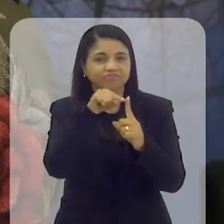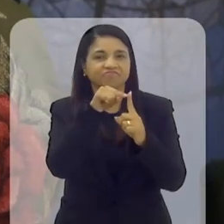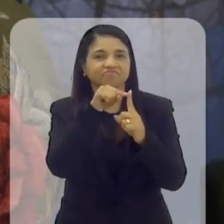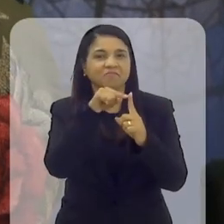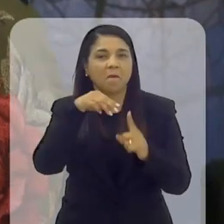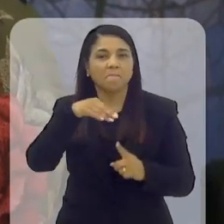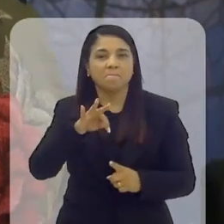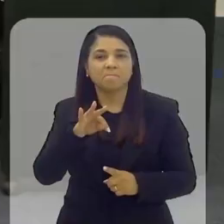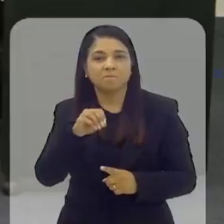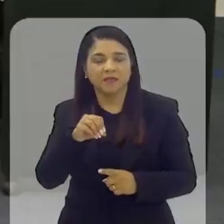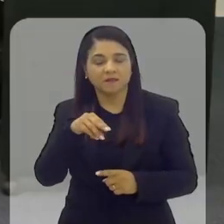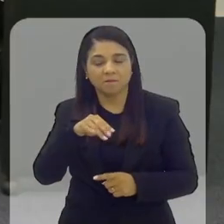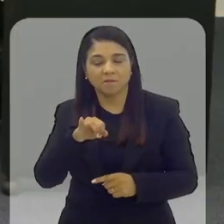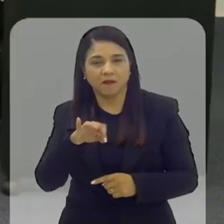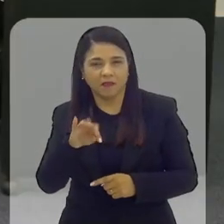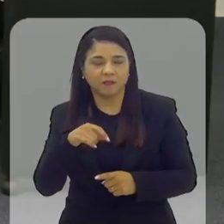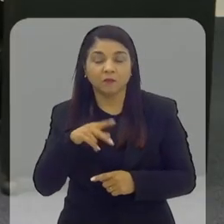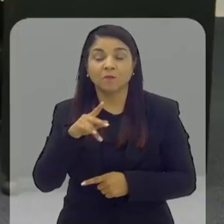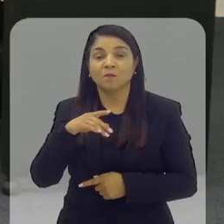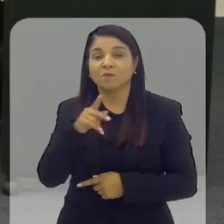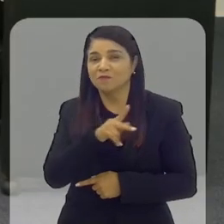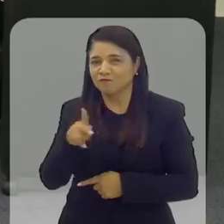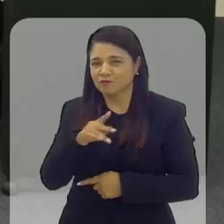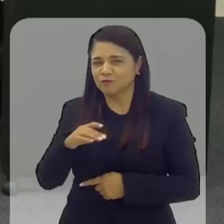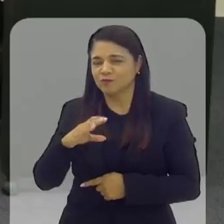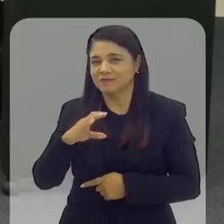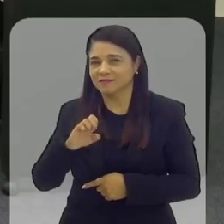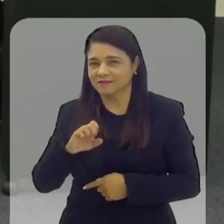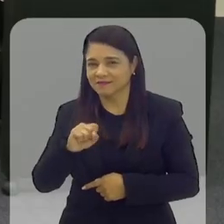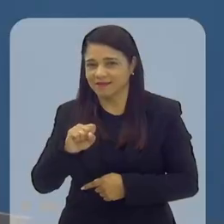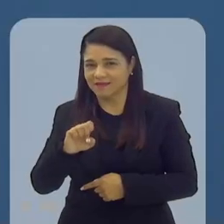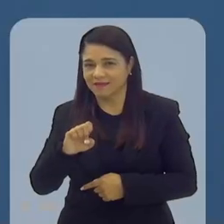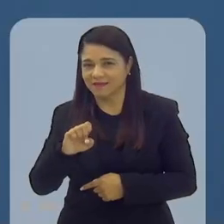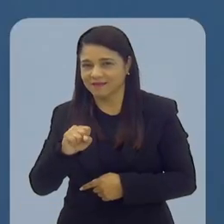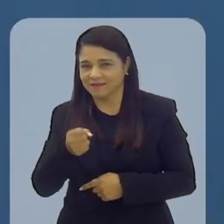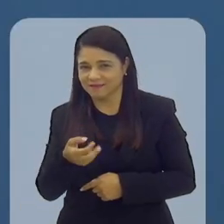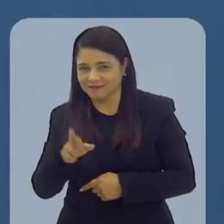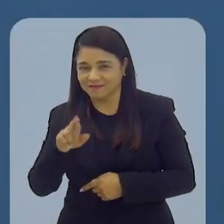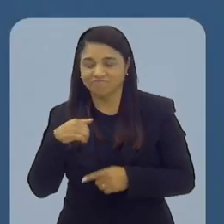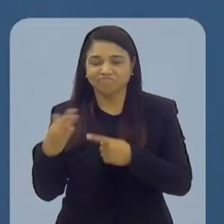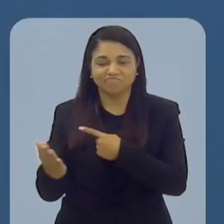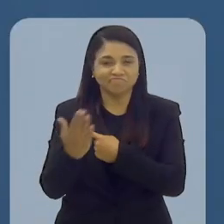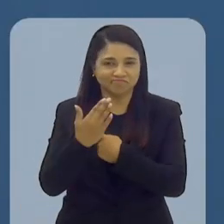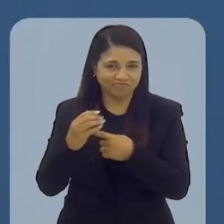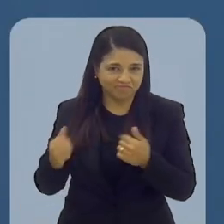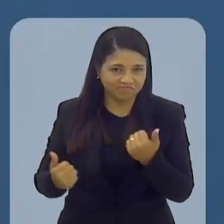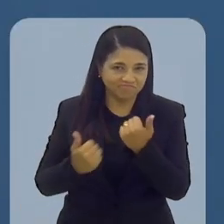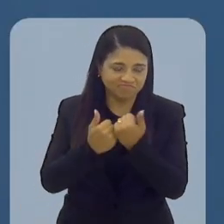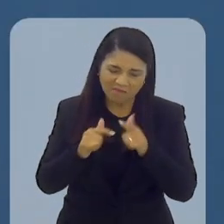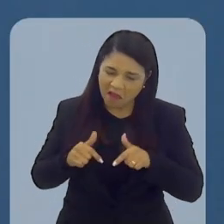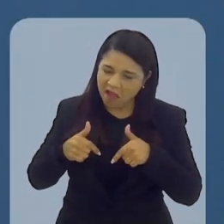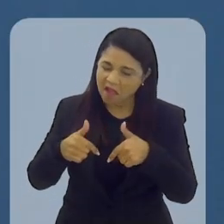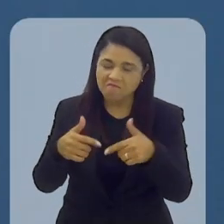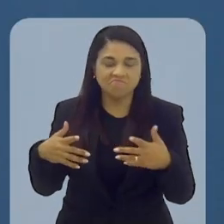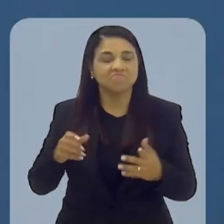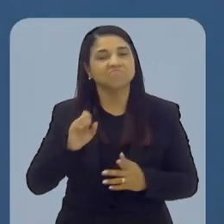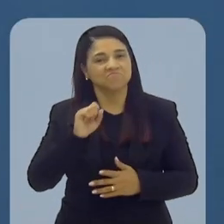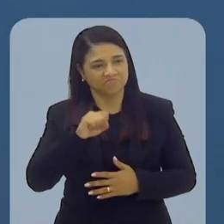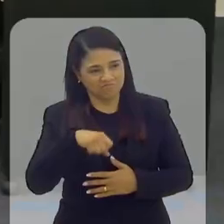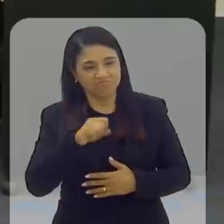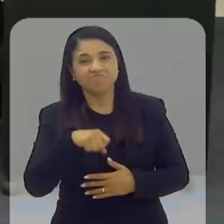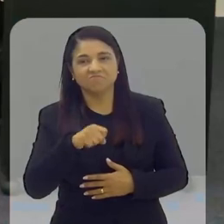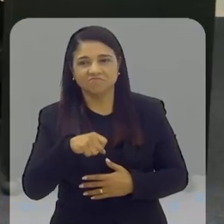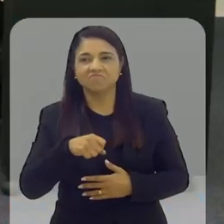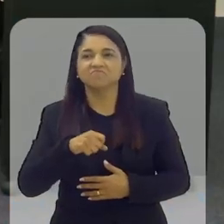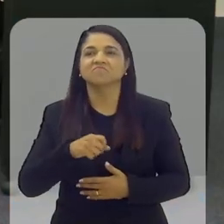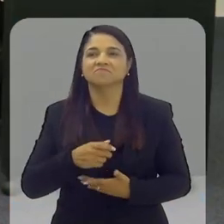Milênio. Foi através do professor César. Que foi uma grande ação das escolas de legislação. Sim. Uma das maiores.